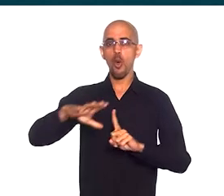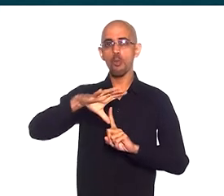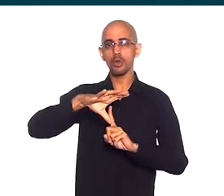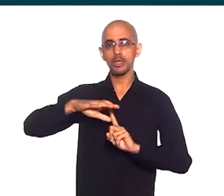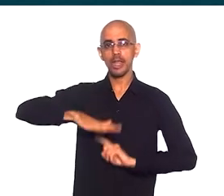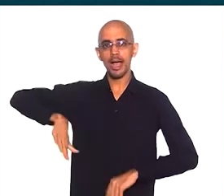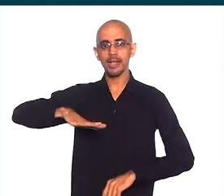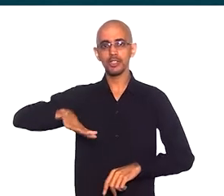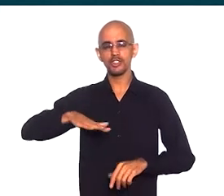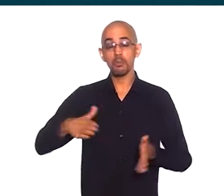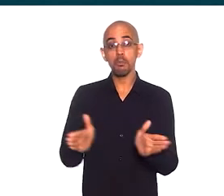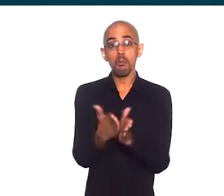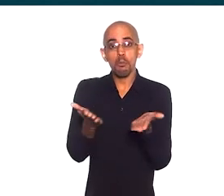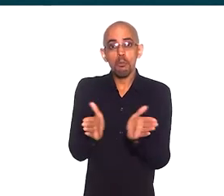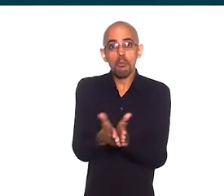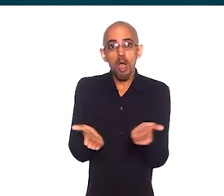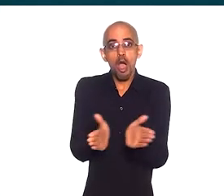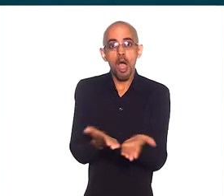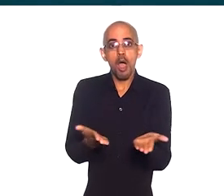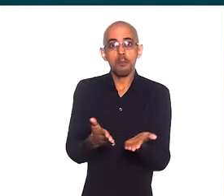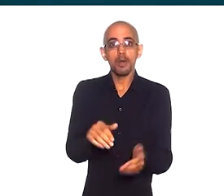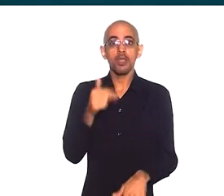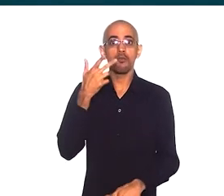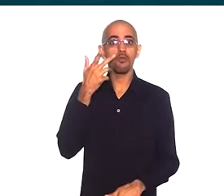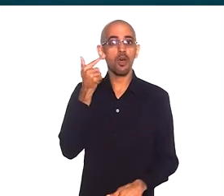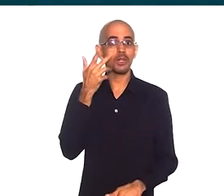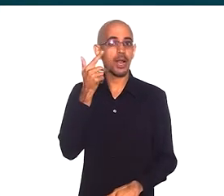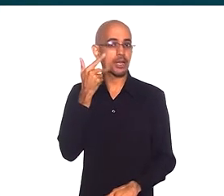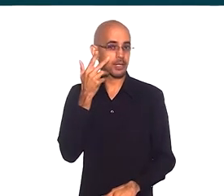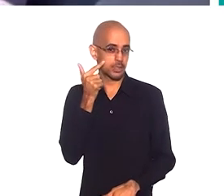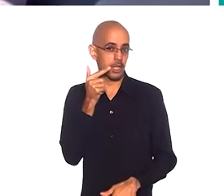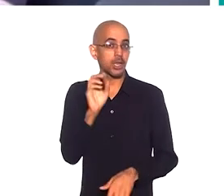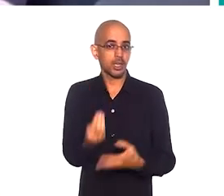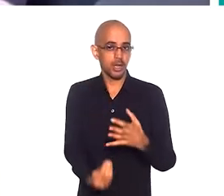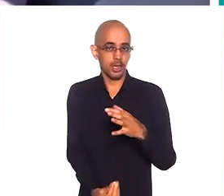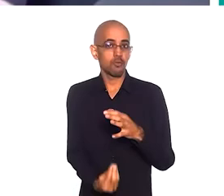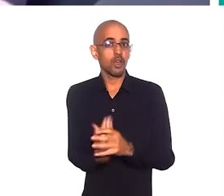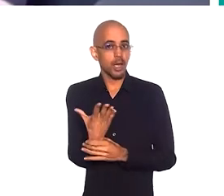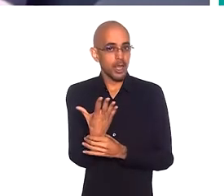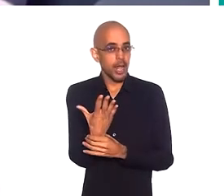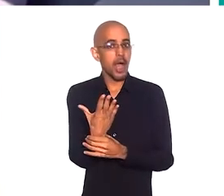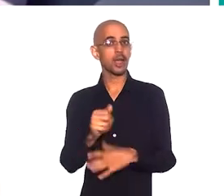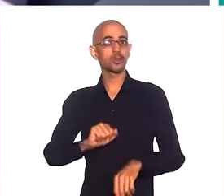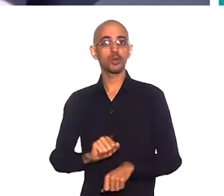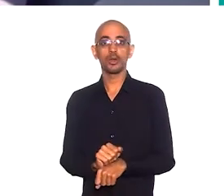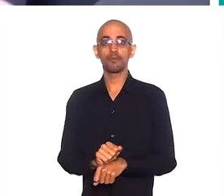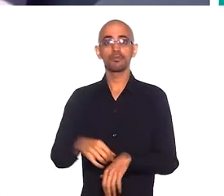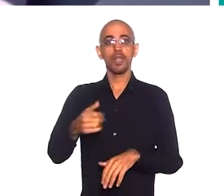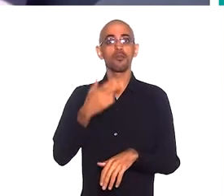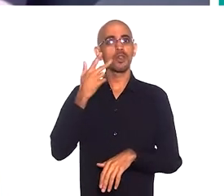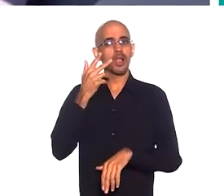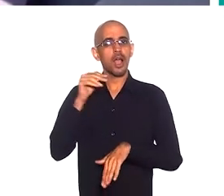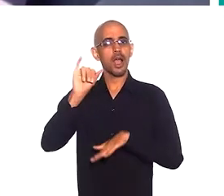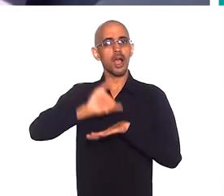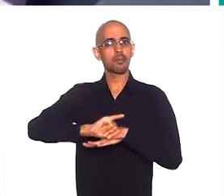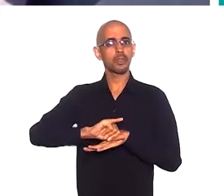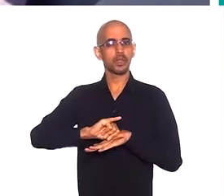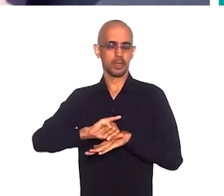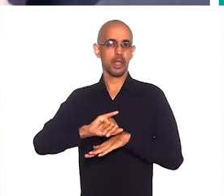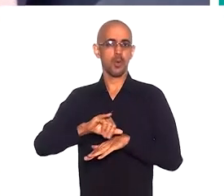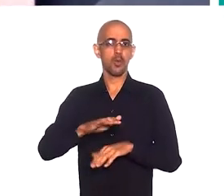palperma, lá em Fortaleza, e que eles sozinhos começaram a ter essa ideia. Olha que